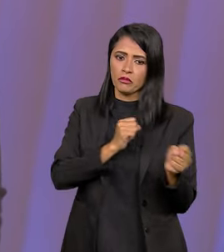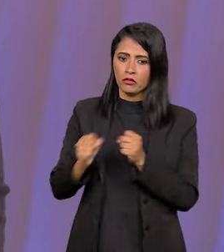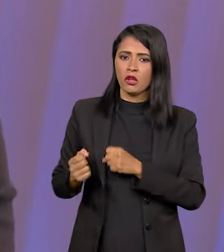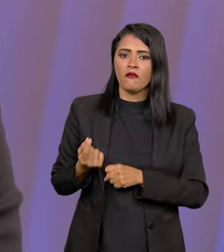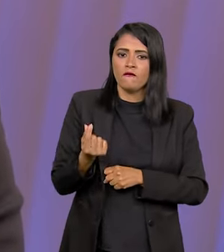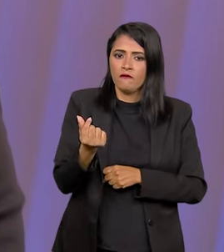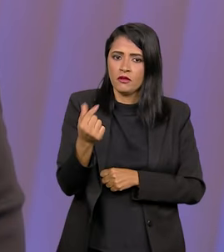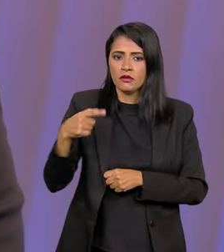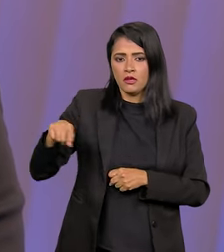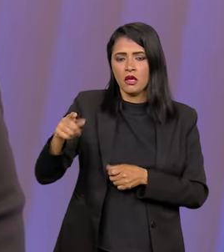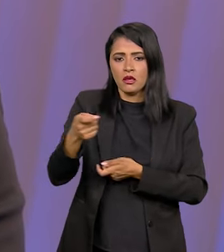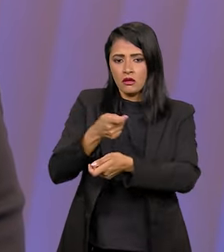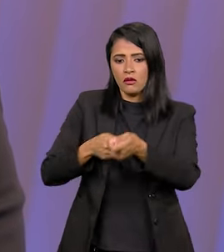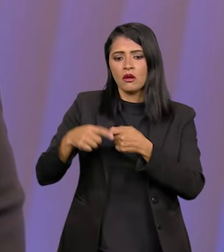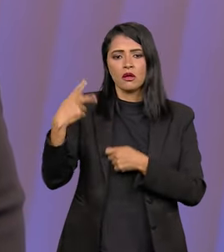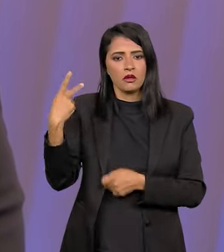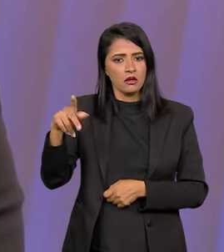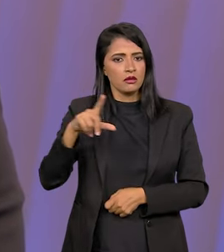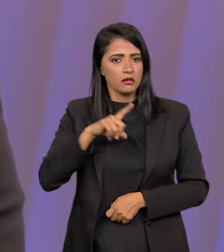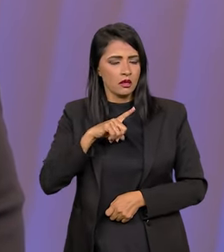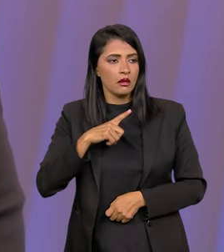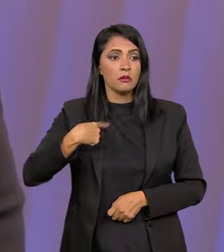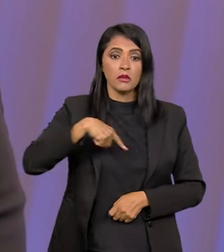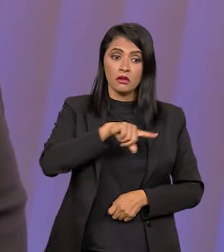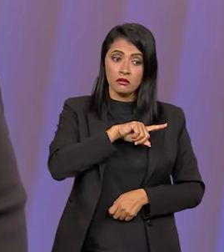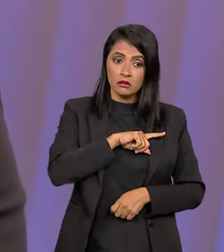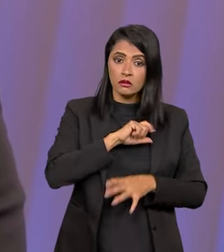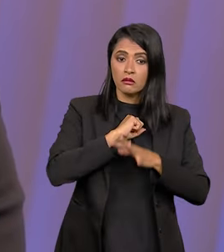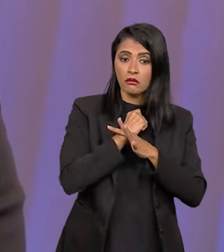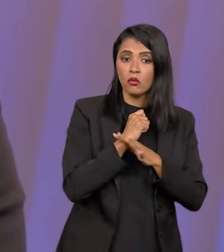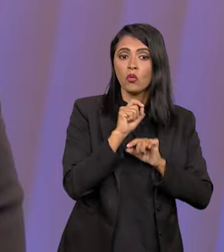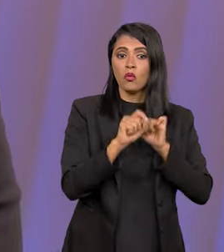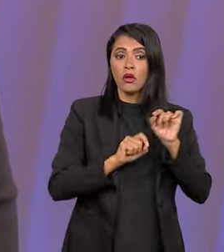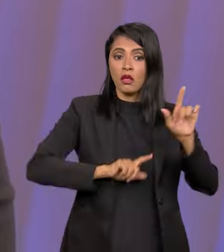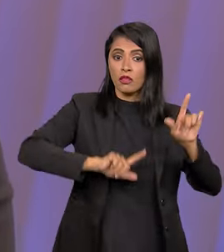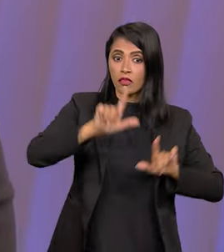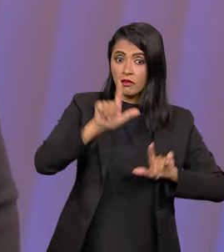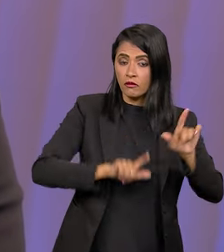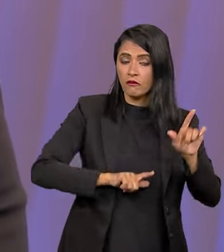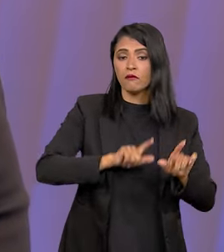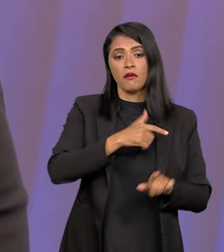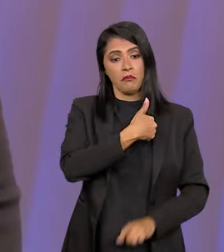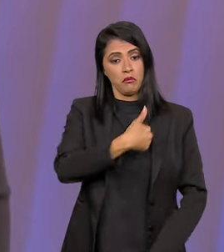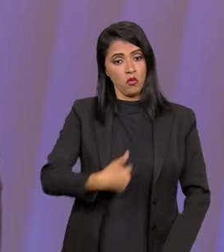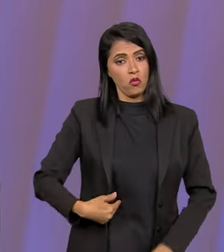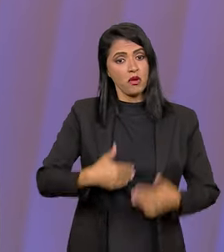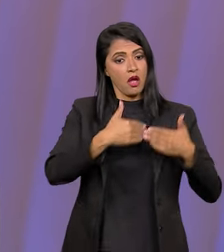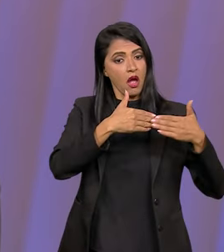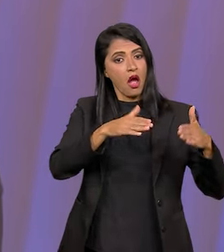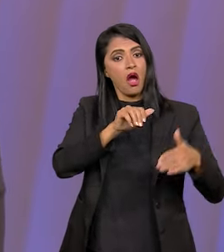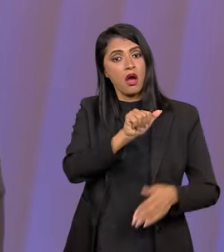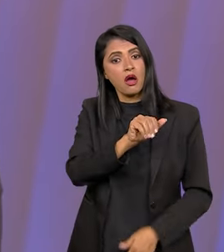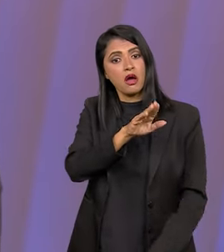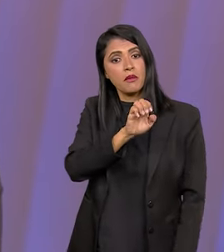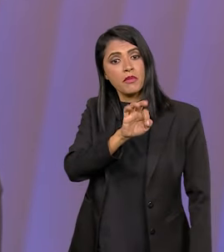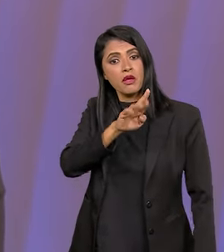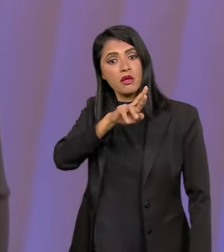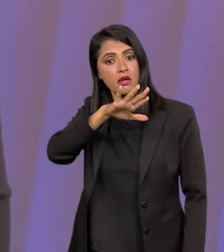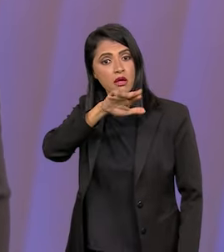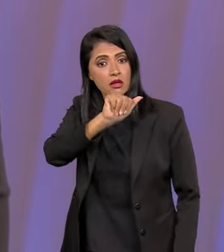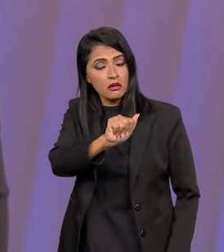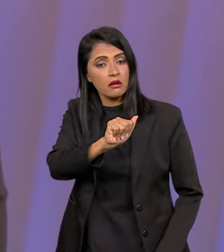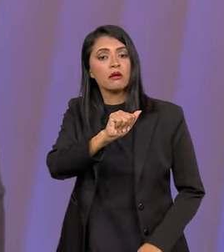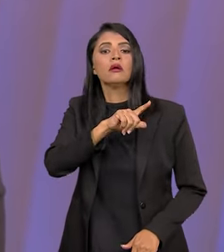financeiro e econômico que eles têm. Então, a gente tem que garantir que o sistema público, as TVs abertas, as TVs abertas,